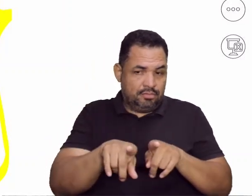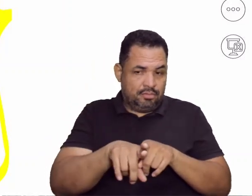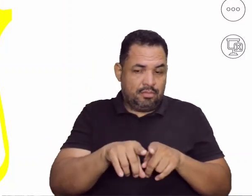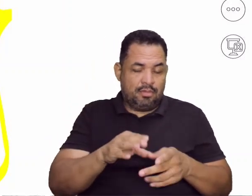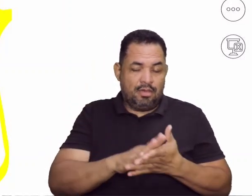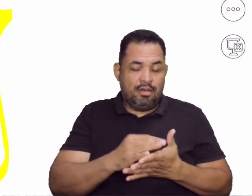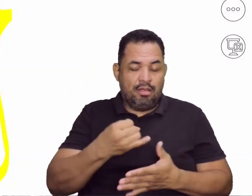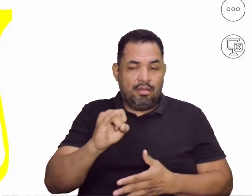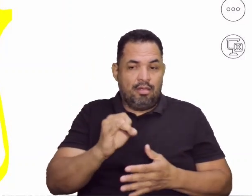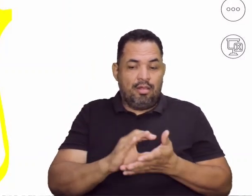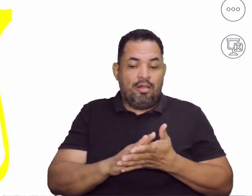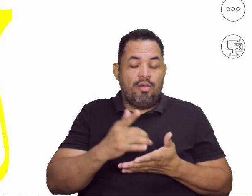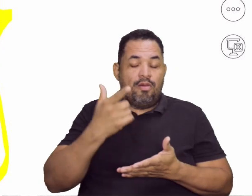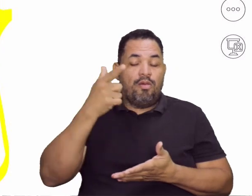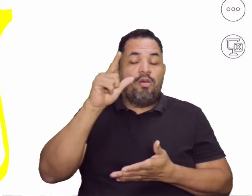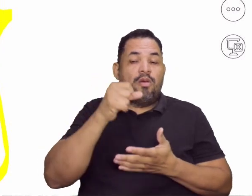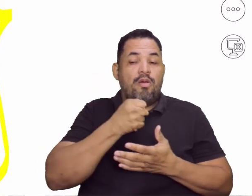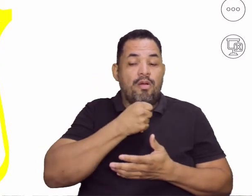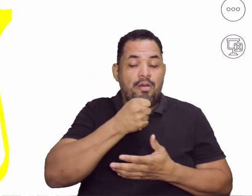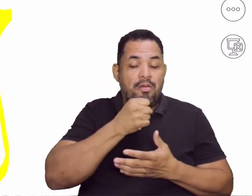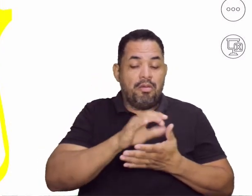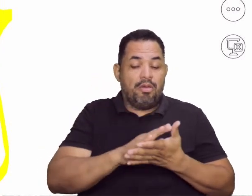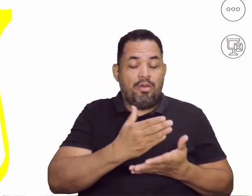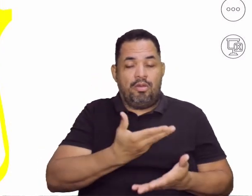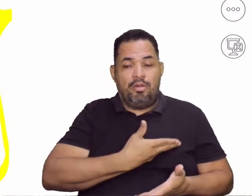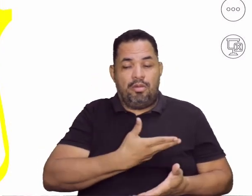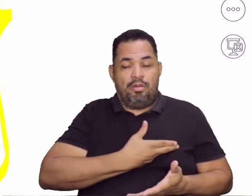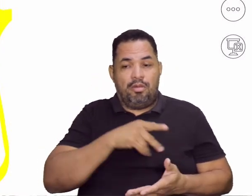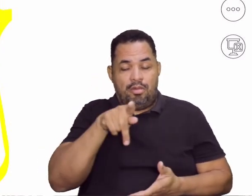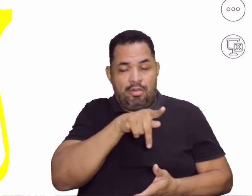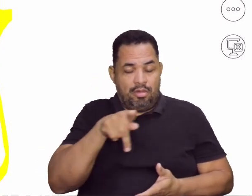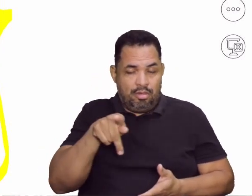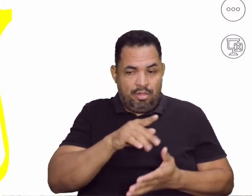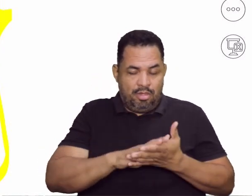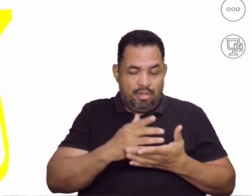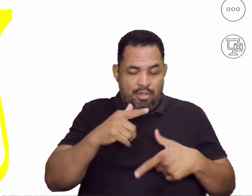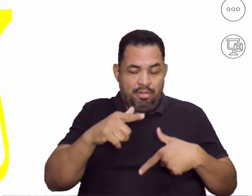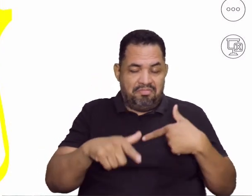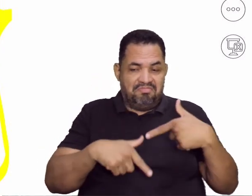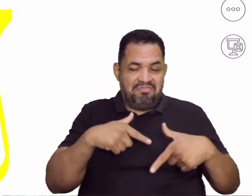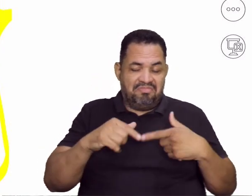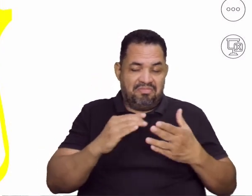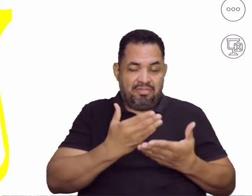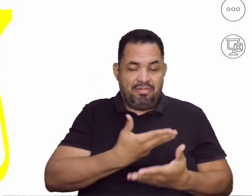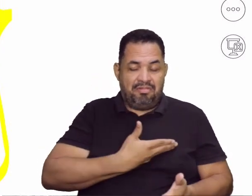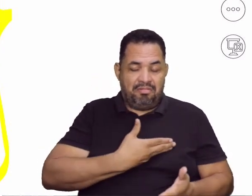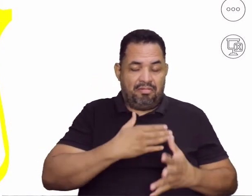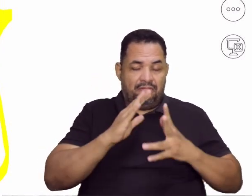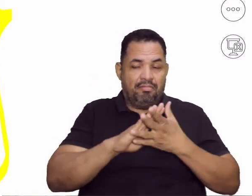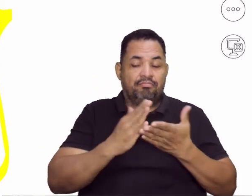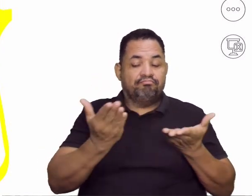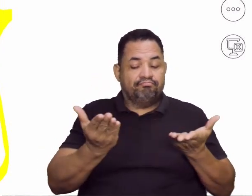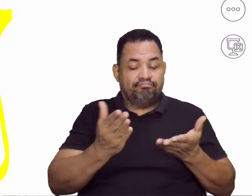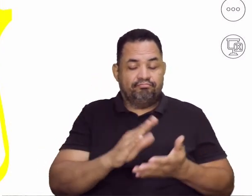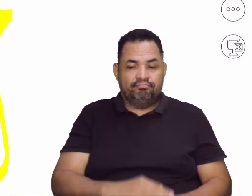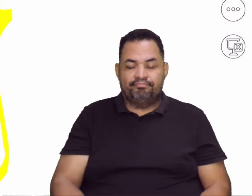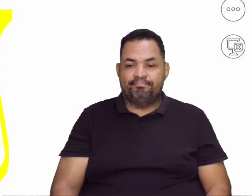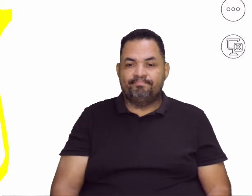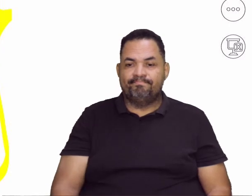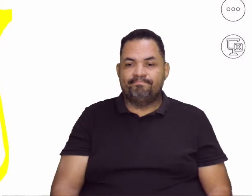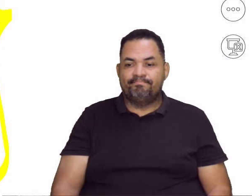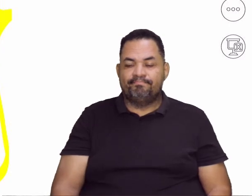você quiser entrevistar alguém da família, algum amigo, professor, funcionário da escola, colega, fique à vontade.